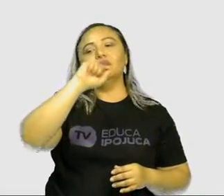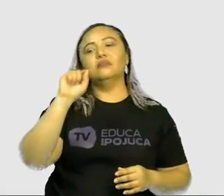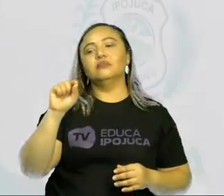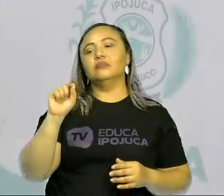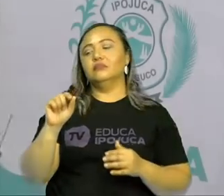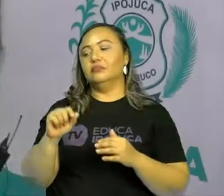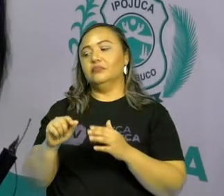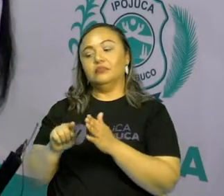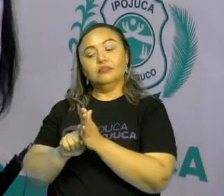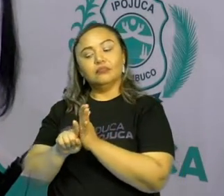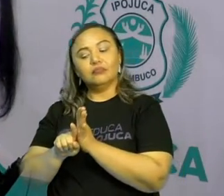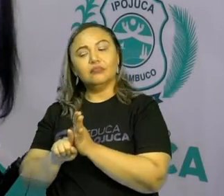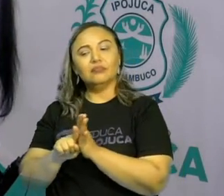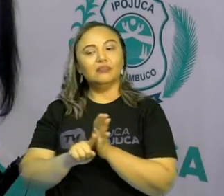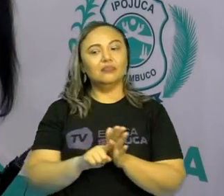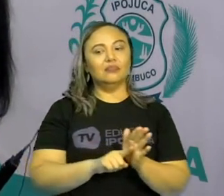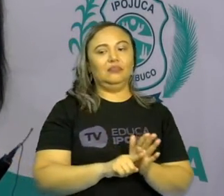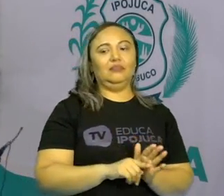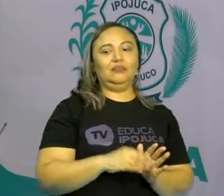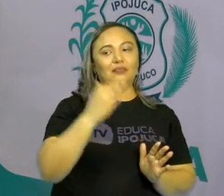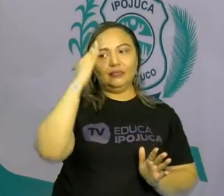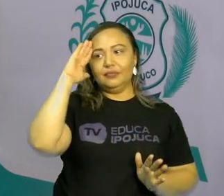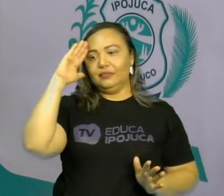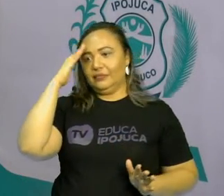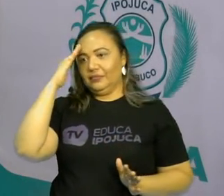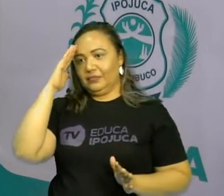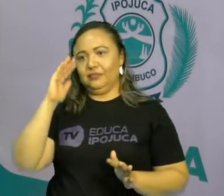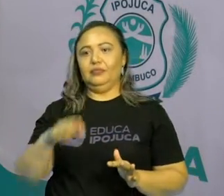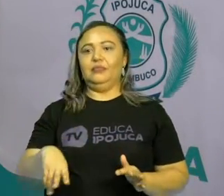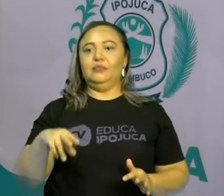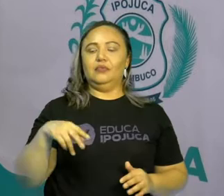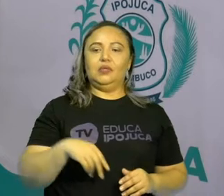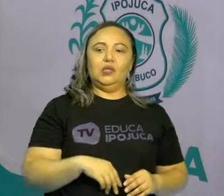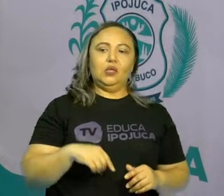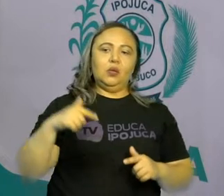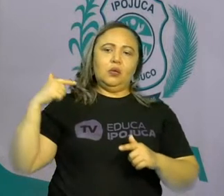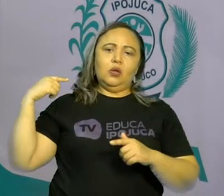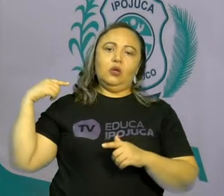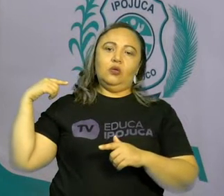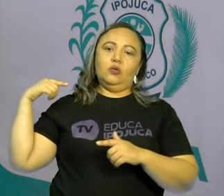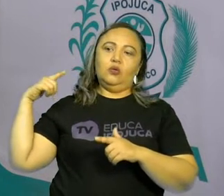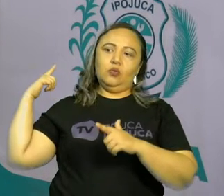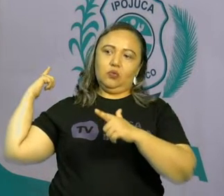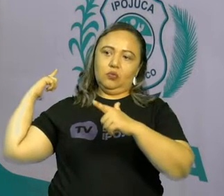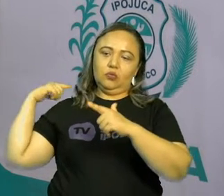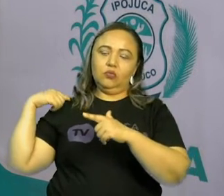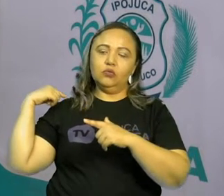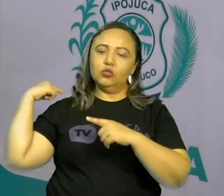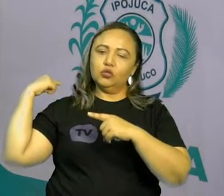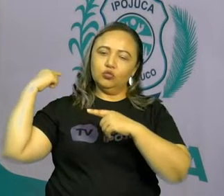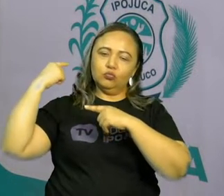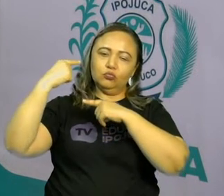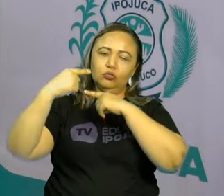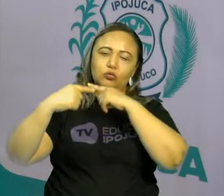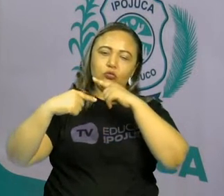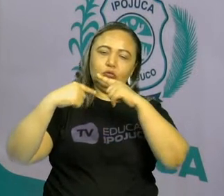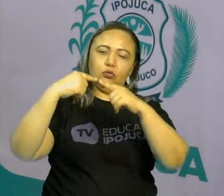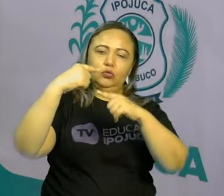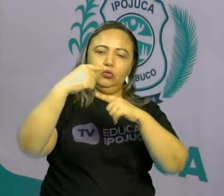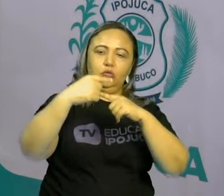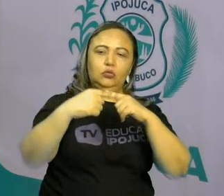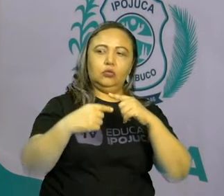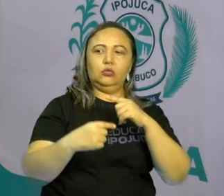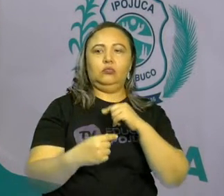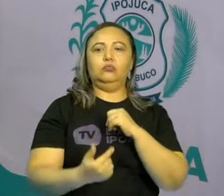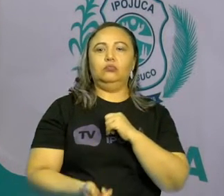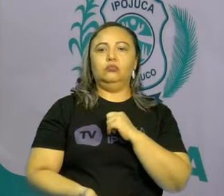de você entender, não é? Será que meus avós, meus pais, meus tios moravam